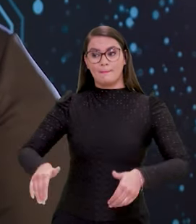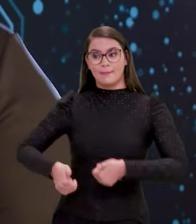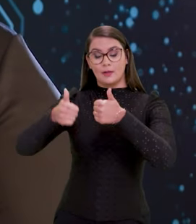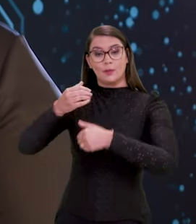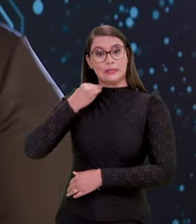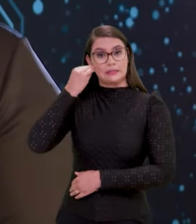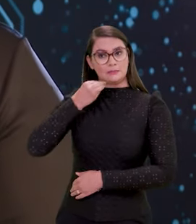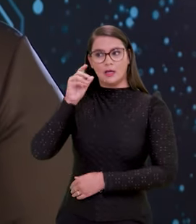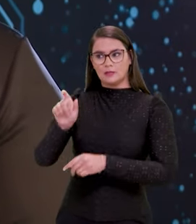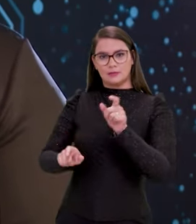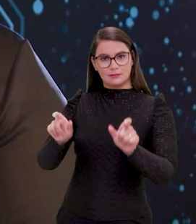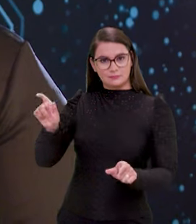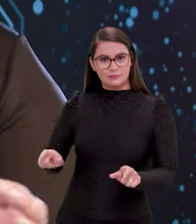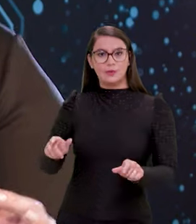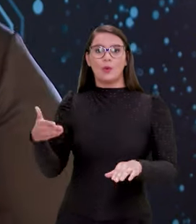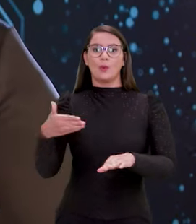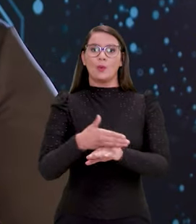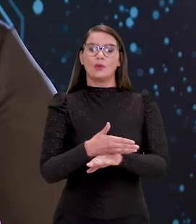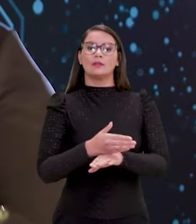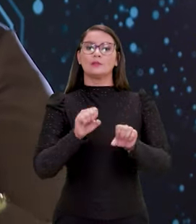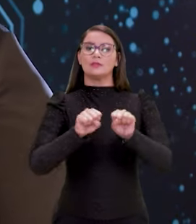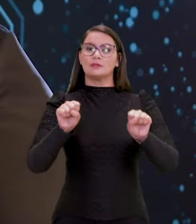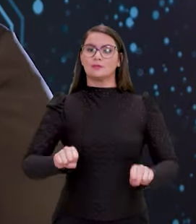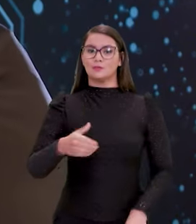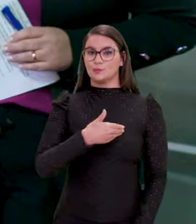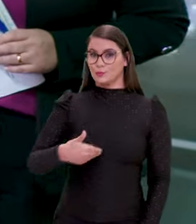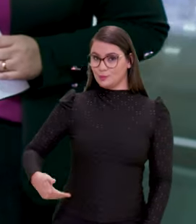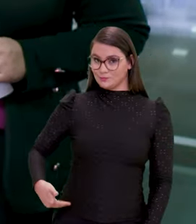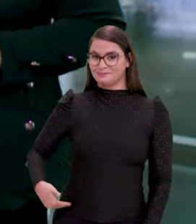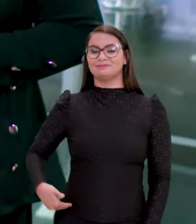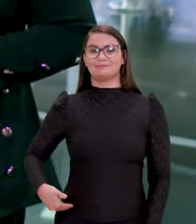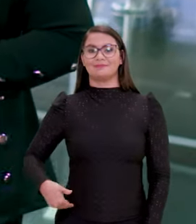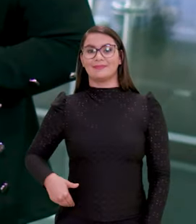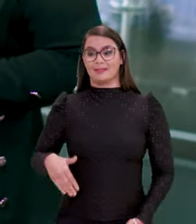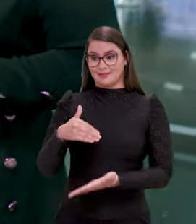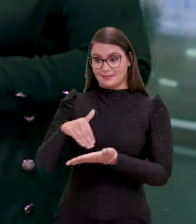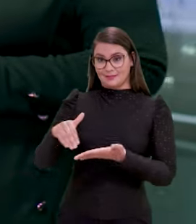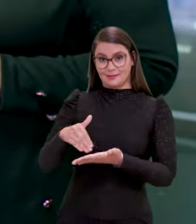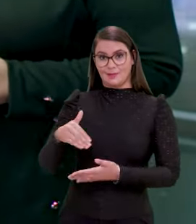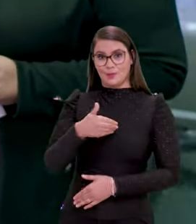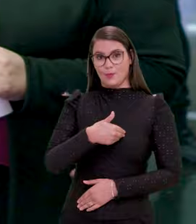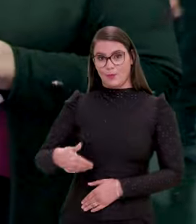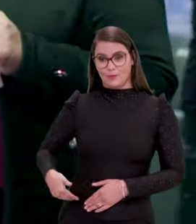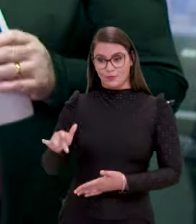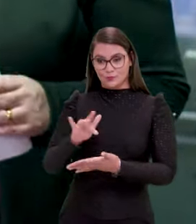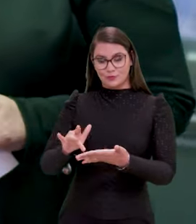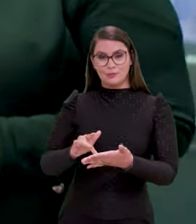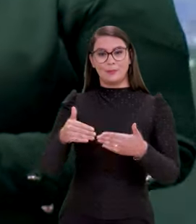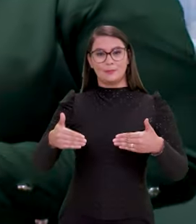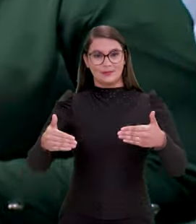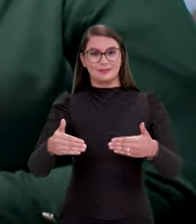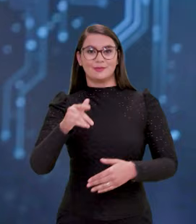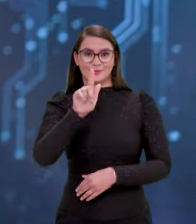melhorar a experiência do cidadão nos acessos aos serviços públicos. À frente da Secretaria de Governo Digital do